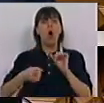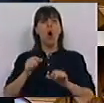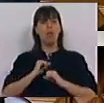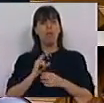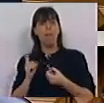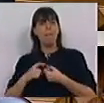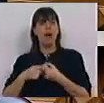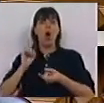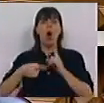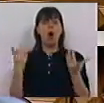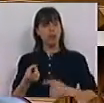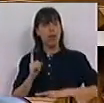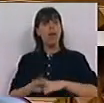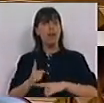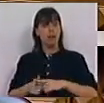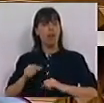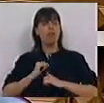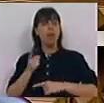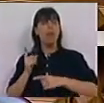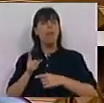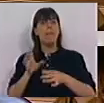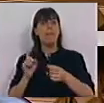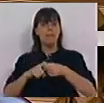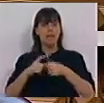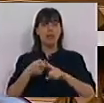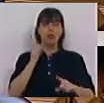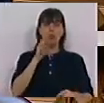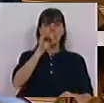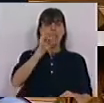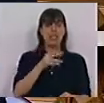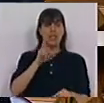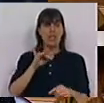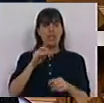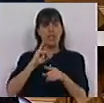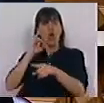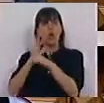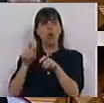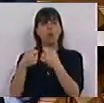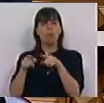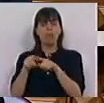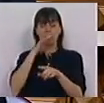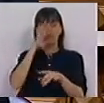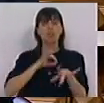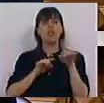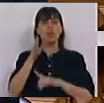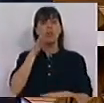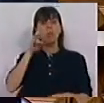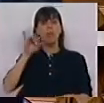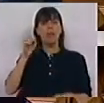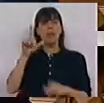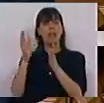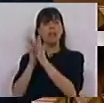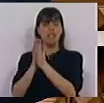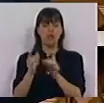nossos parceiros. Na Grécia os nossos parceiros não são o Sirisa, são outros, é outro partido, Sr. Deputado Miguel Santos,